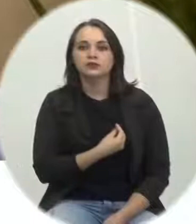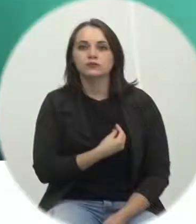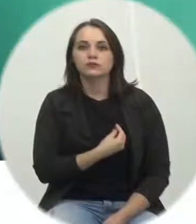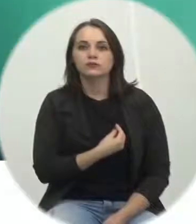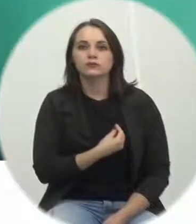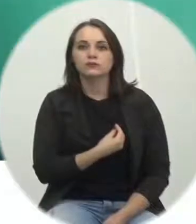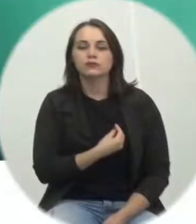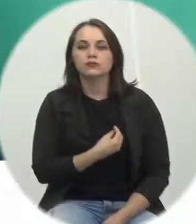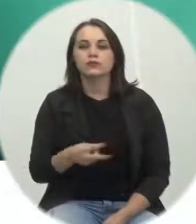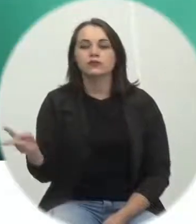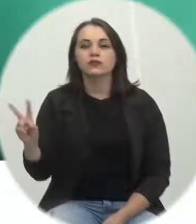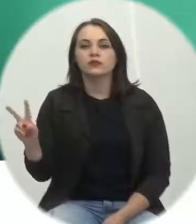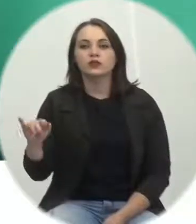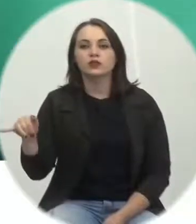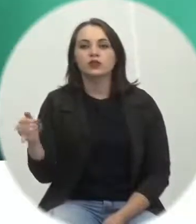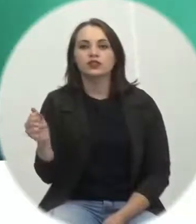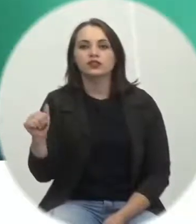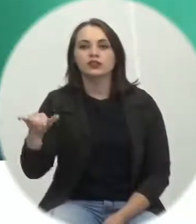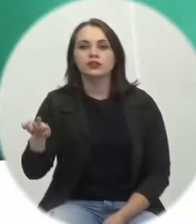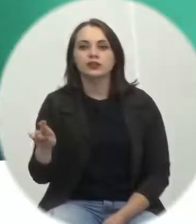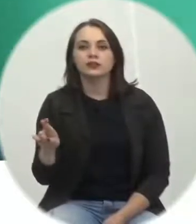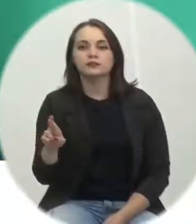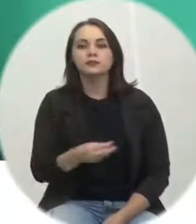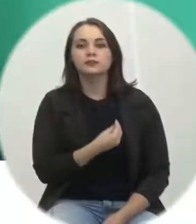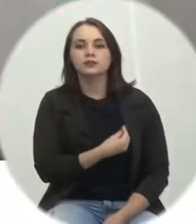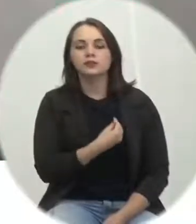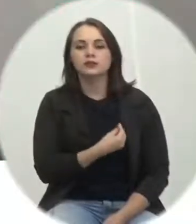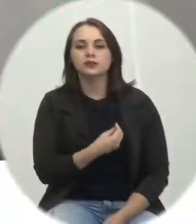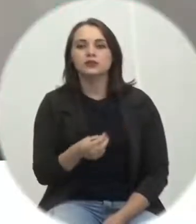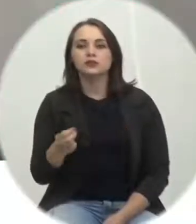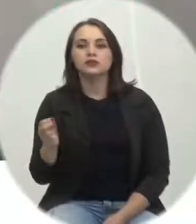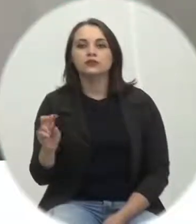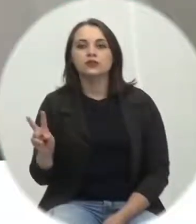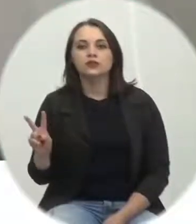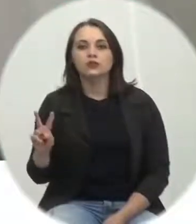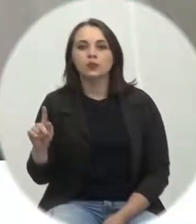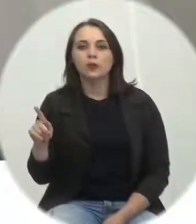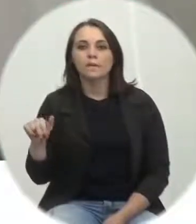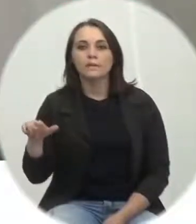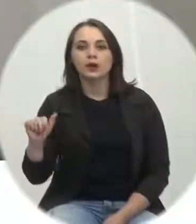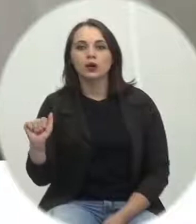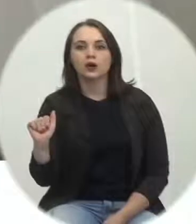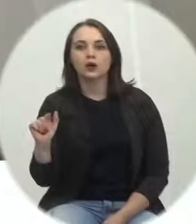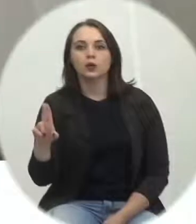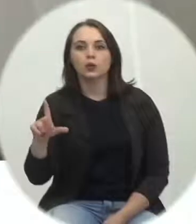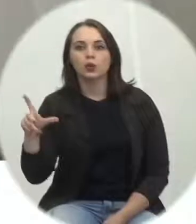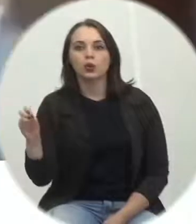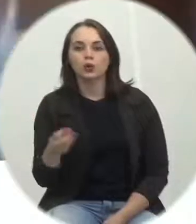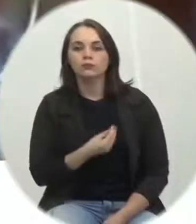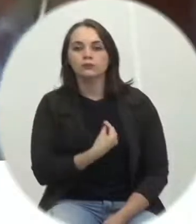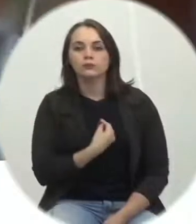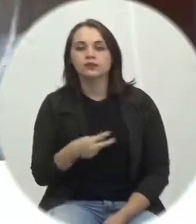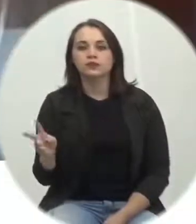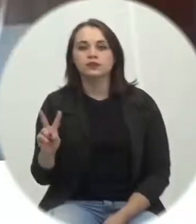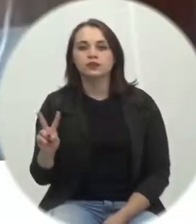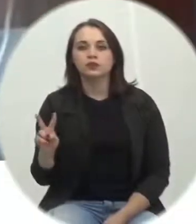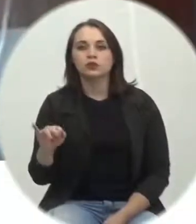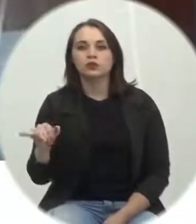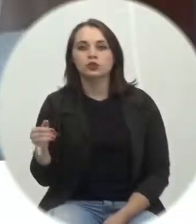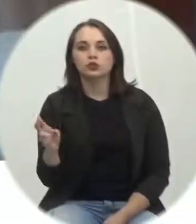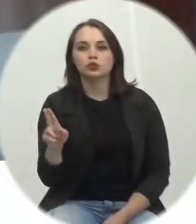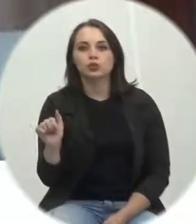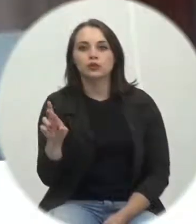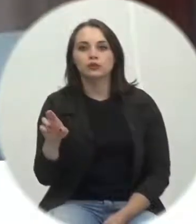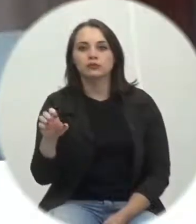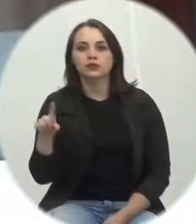Presente. Presente, vereador Jair Alexandre. Presente. Presente, vereador Paulo Ferrarese. Presente. Presente, vereador Joanes